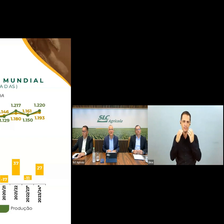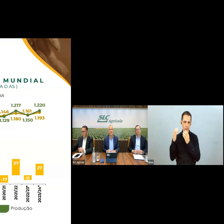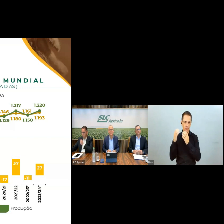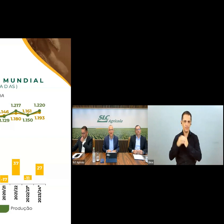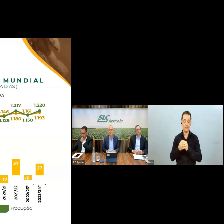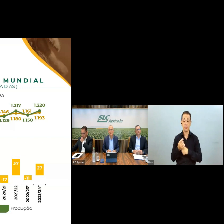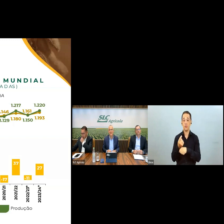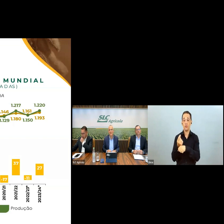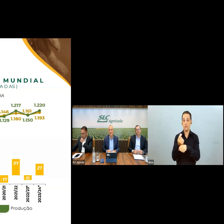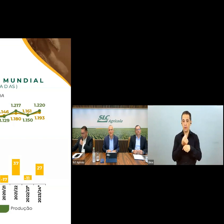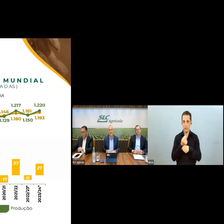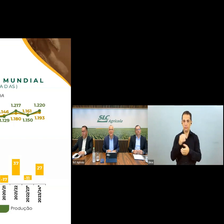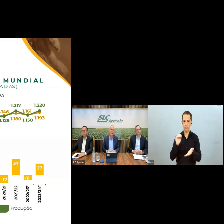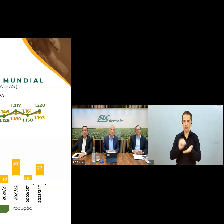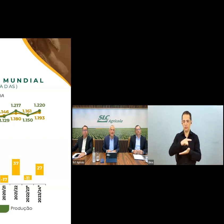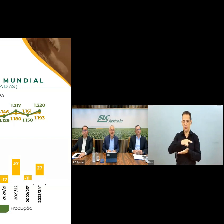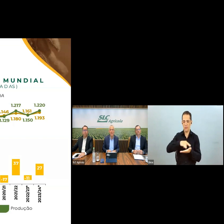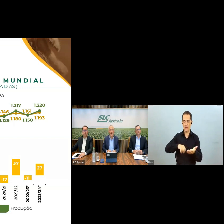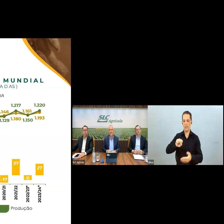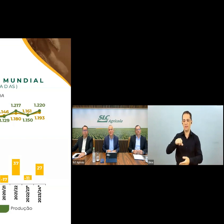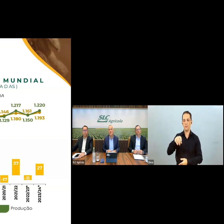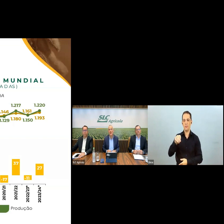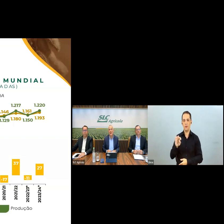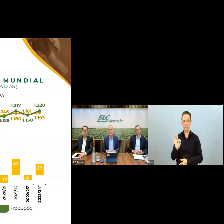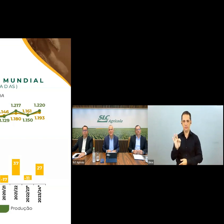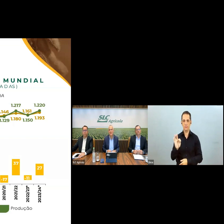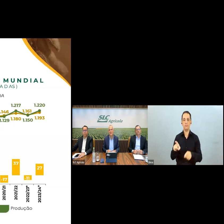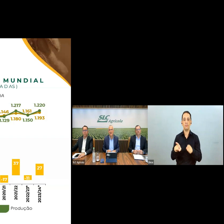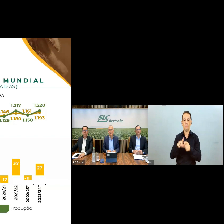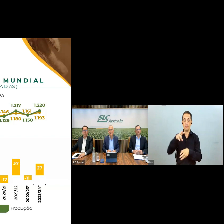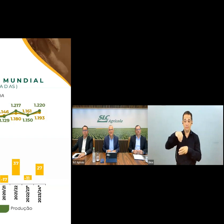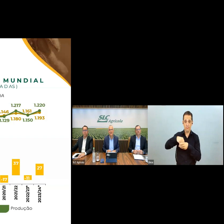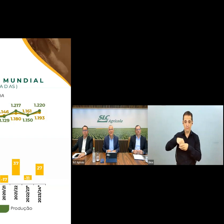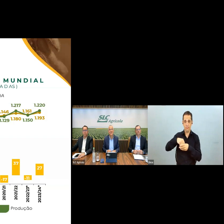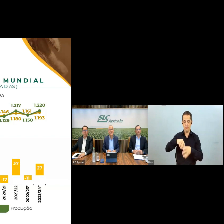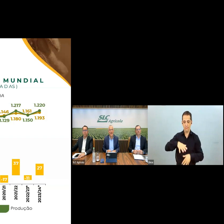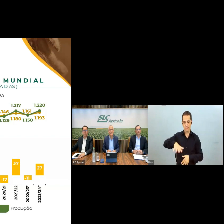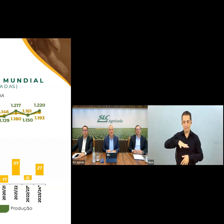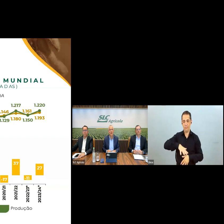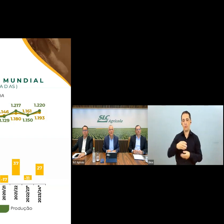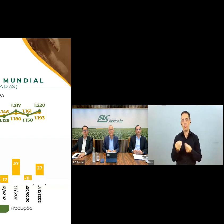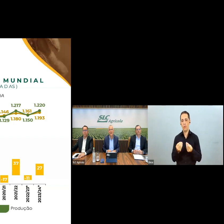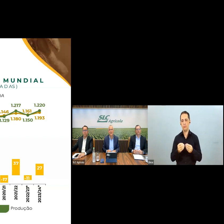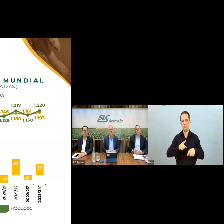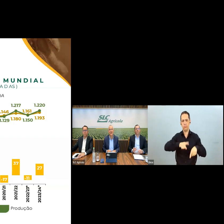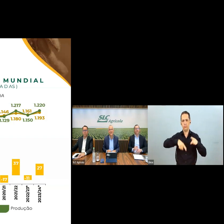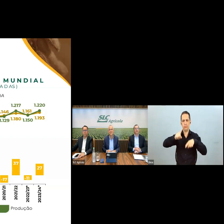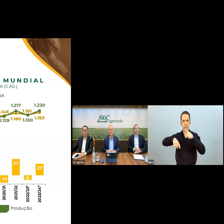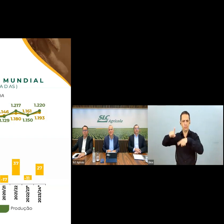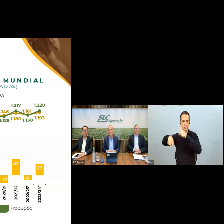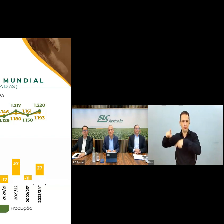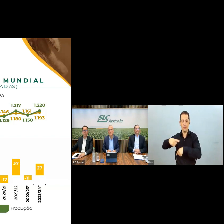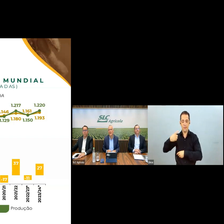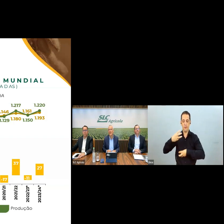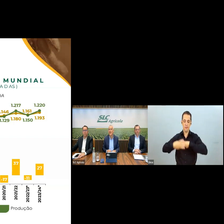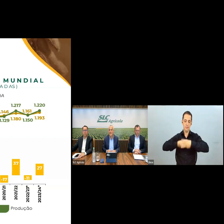milho no contrato spot da CBOT e no mercado doméstico apresentou significativa volatilidade ao longo do primeiro trimestre